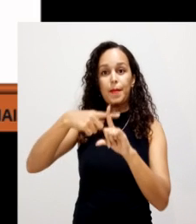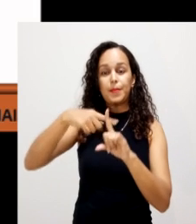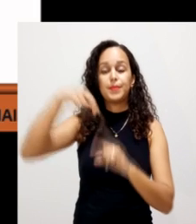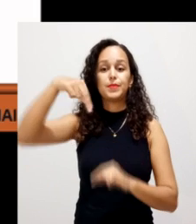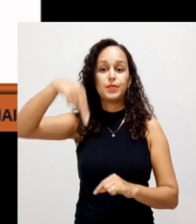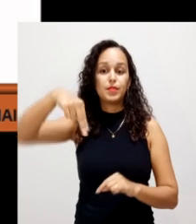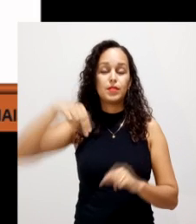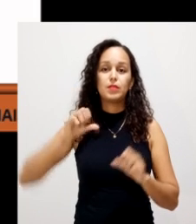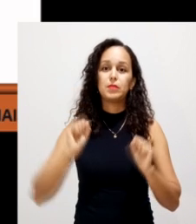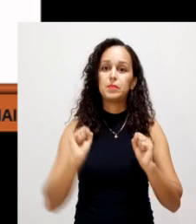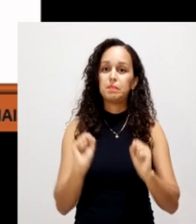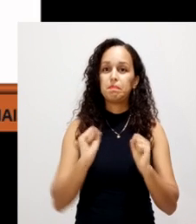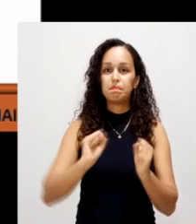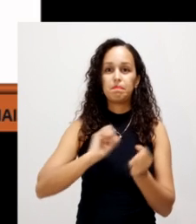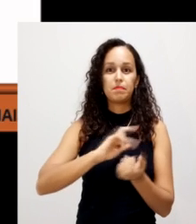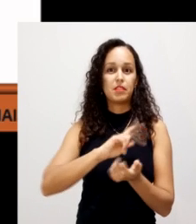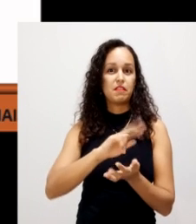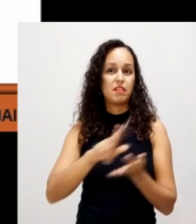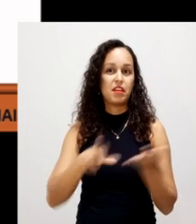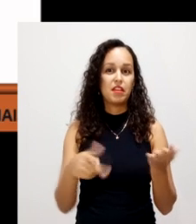que pode ser palhada,